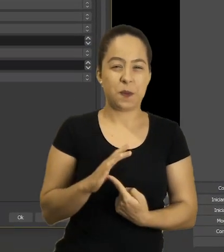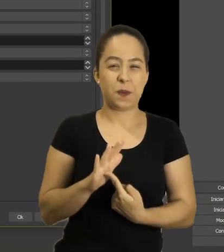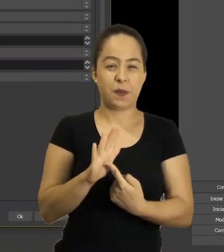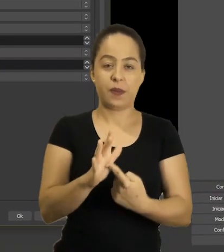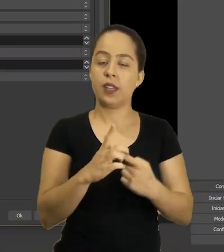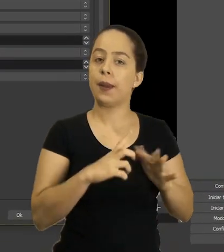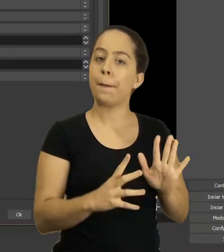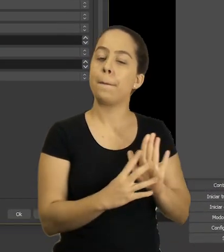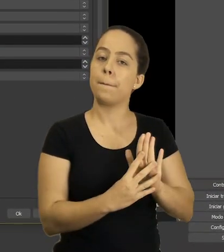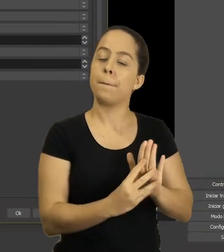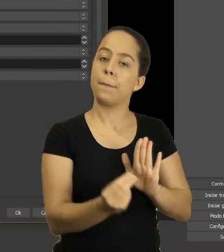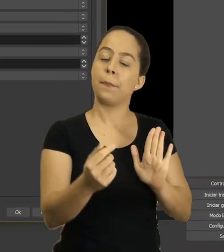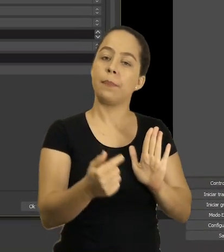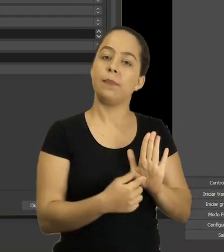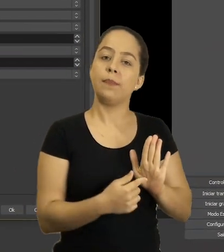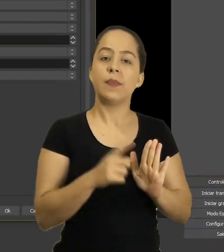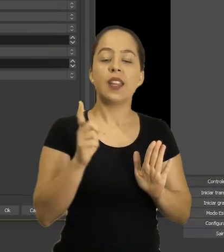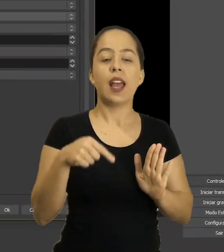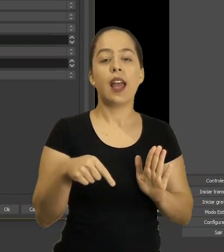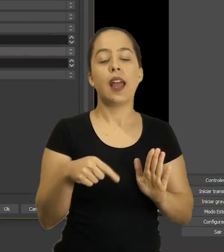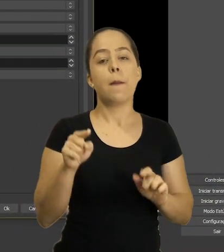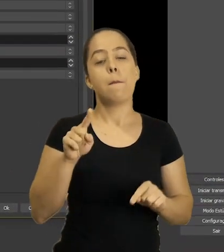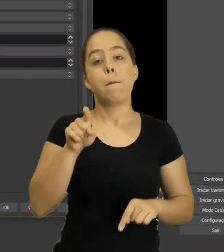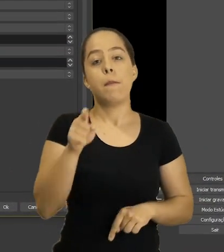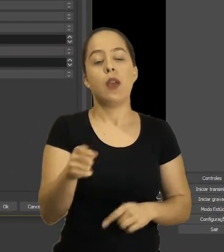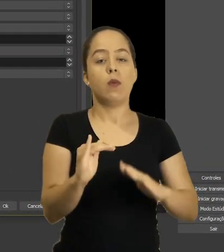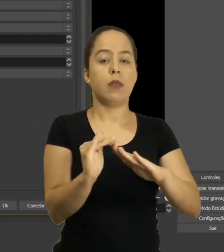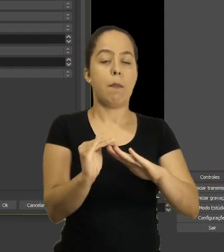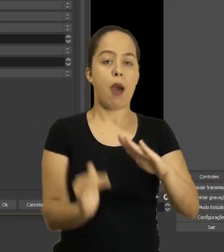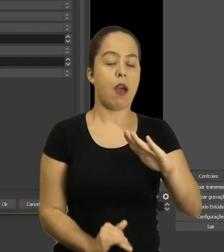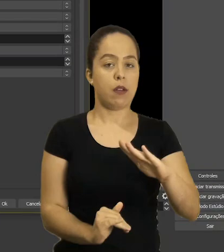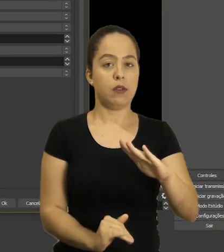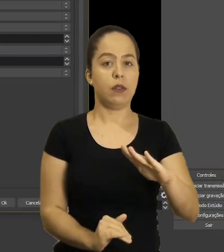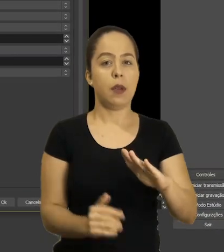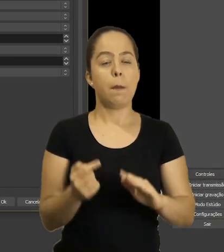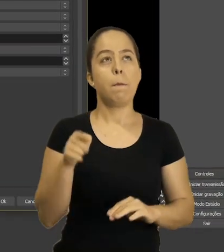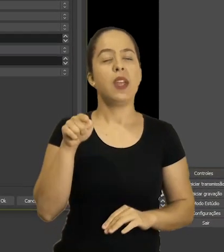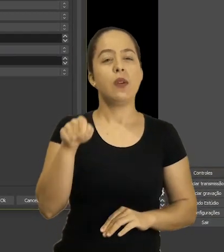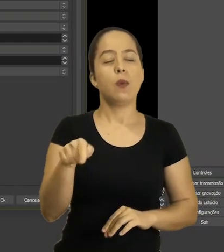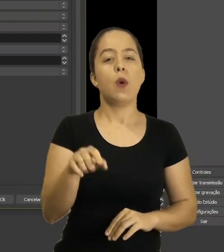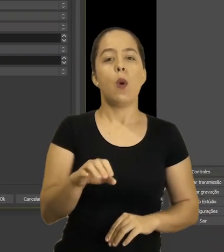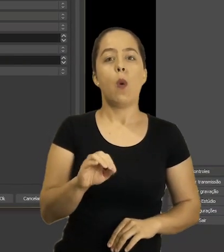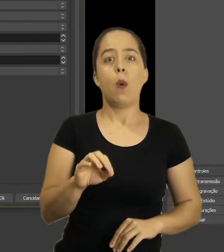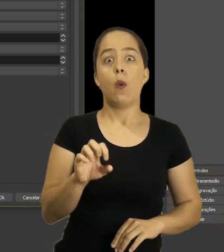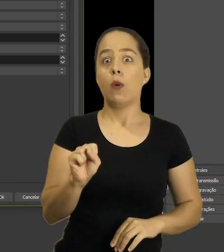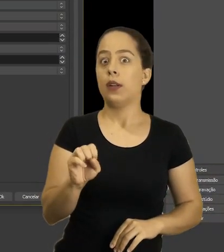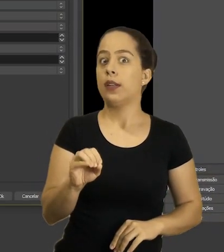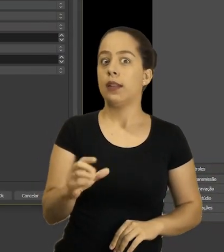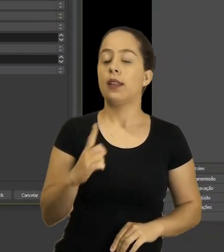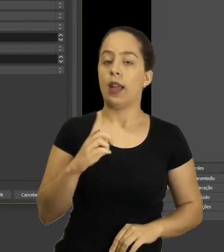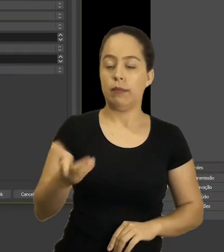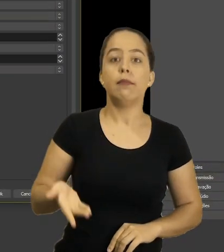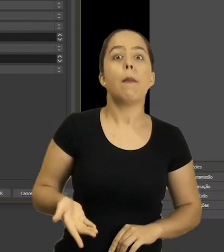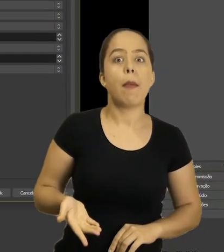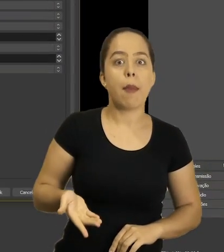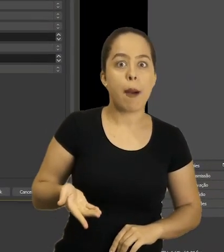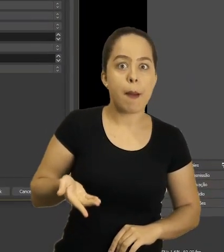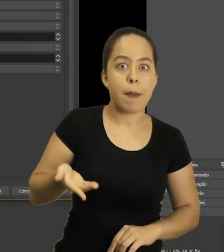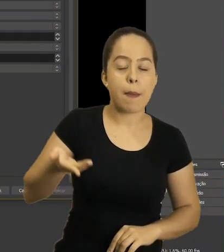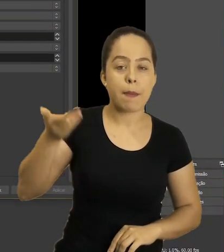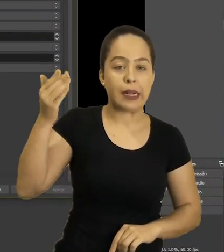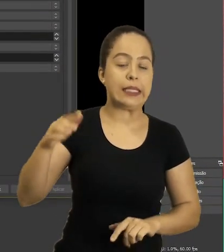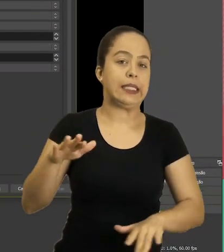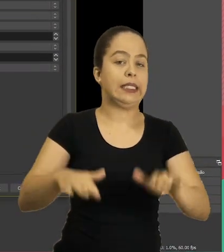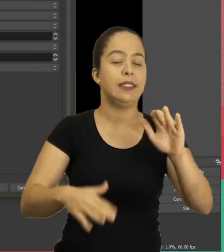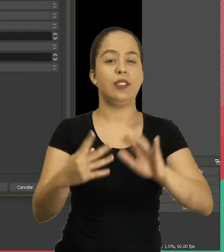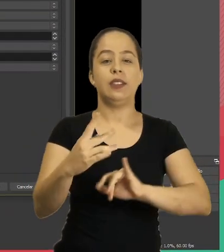Para 720, que eu mostrei anteriormente, o padrão geralmente é abaixo de 1000. Para 1080 já